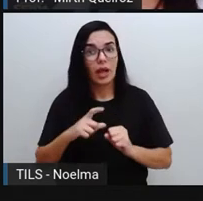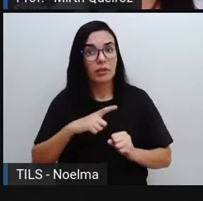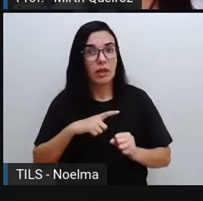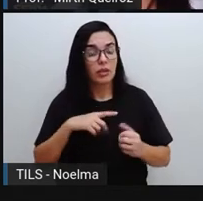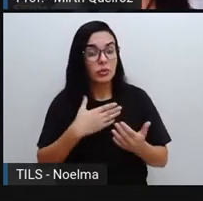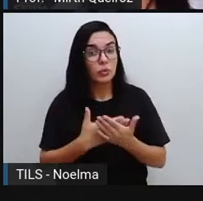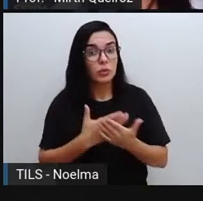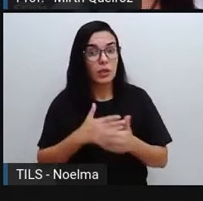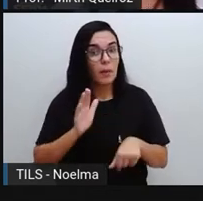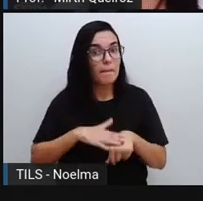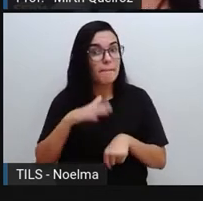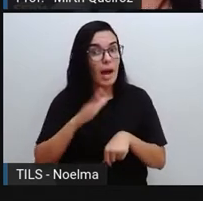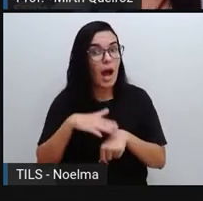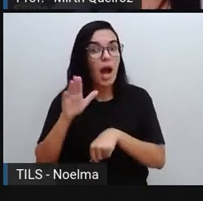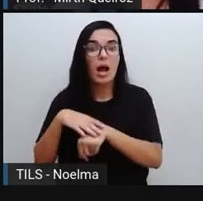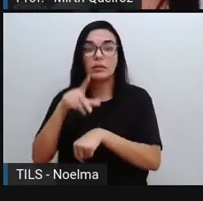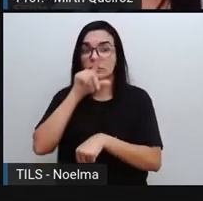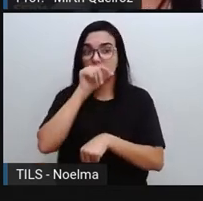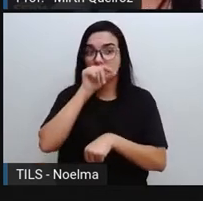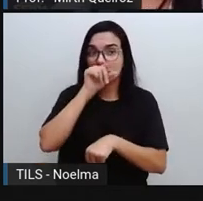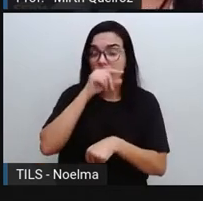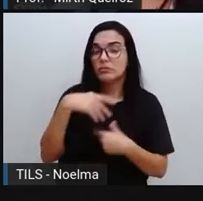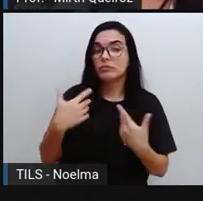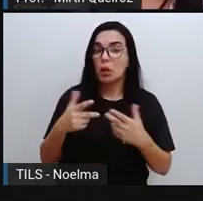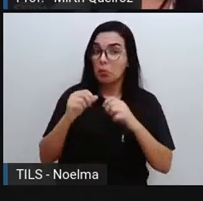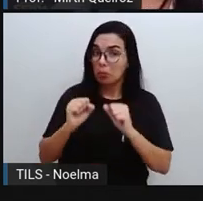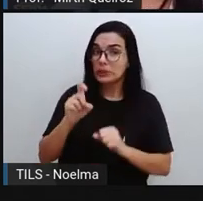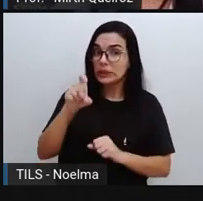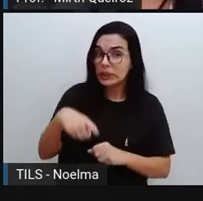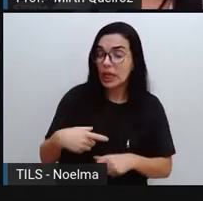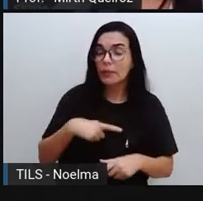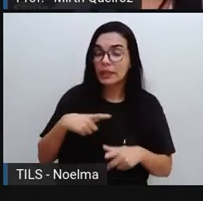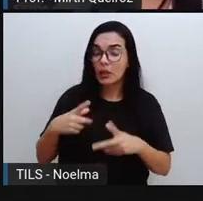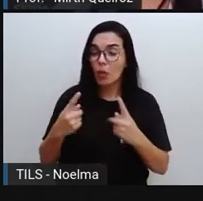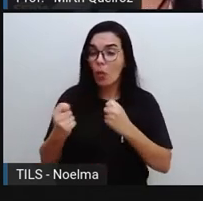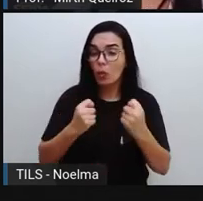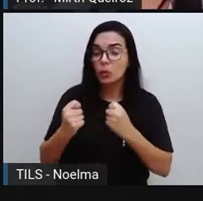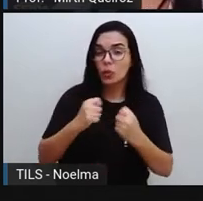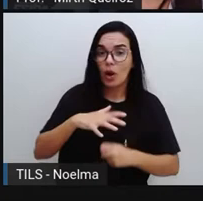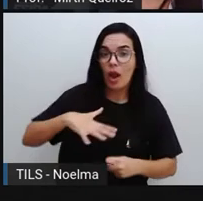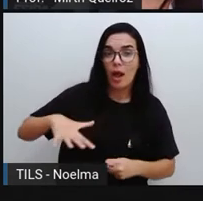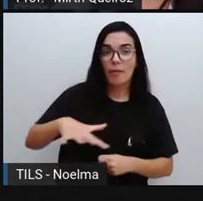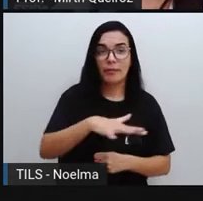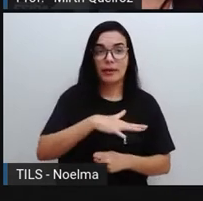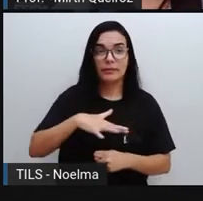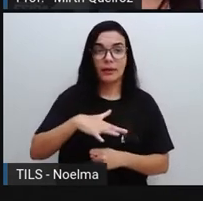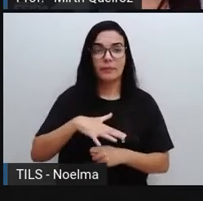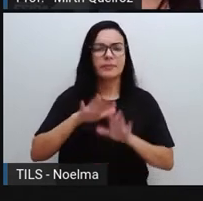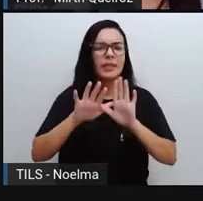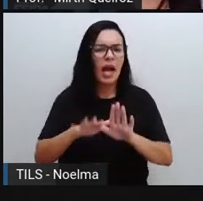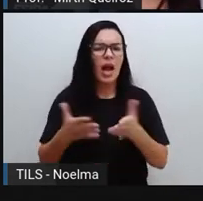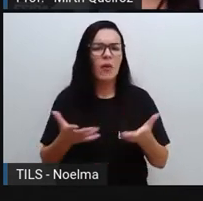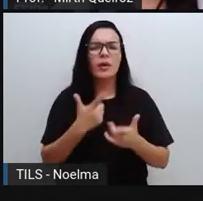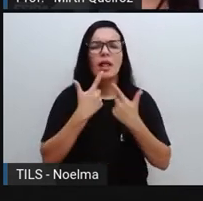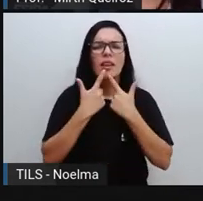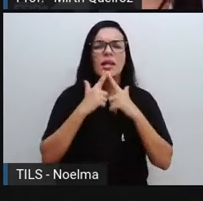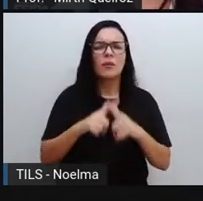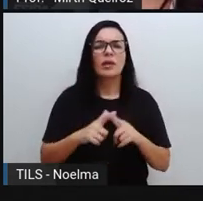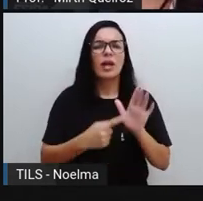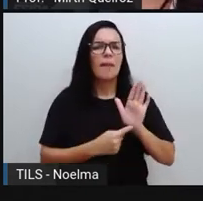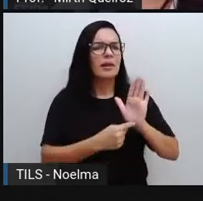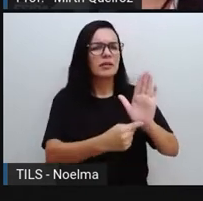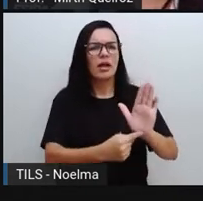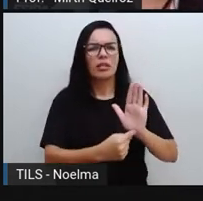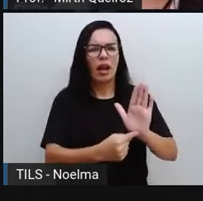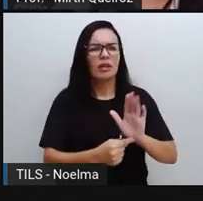isso e que os urubus, eles poderiam ser utilizados aí nesse controle ambiental. E que tipo de linguagem é apresentado no texto? Nós temos